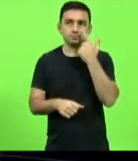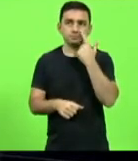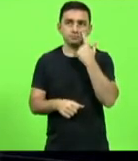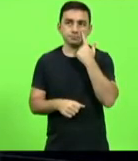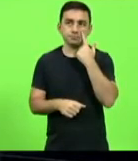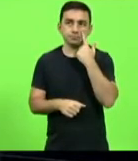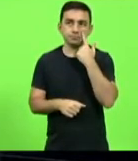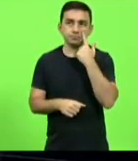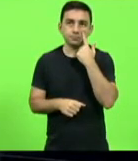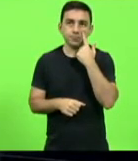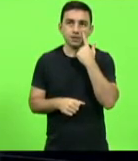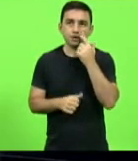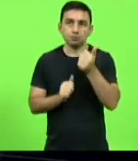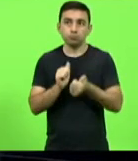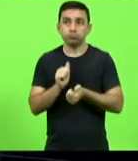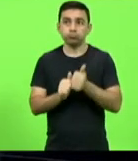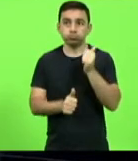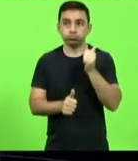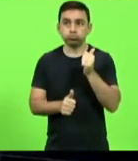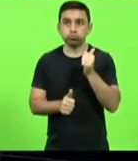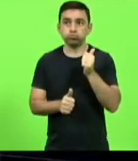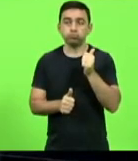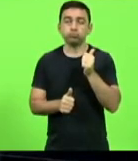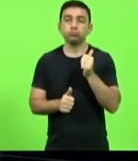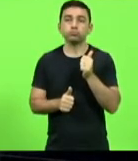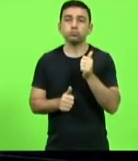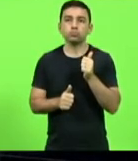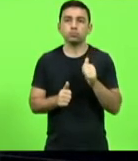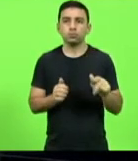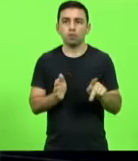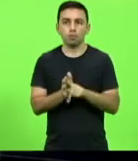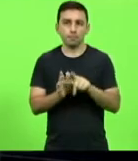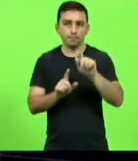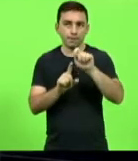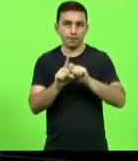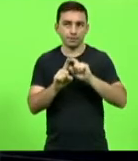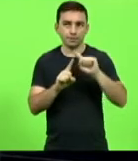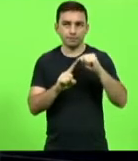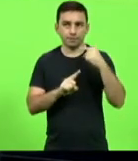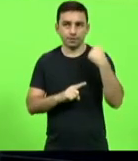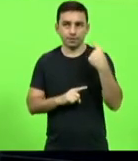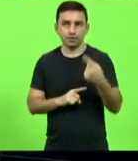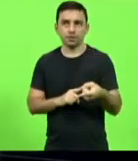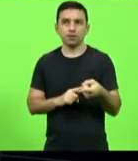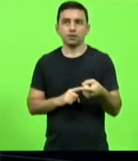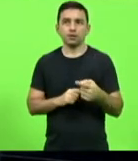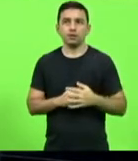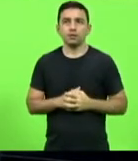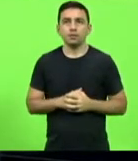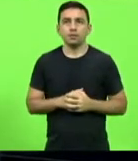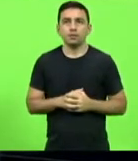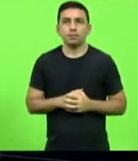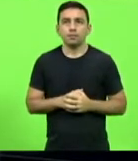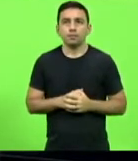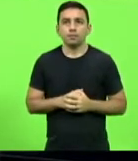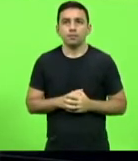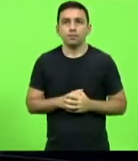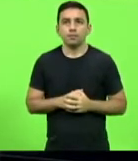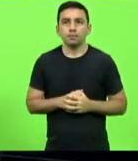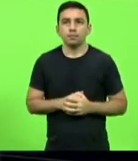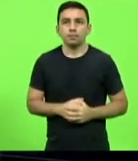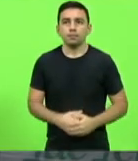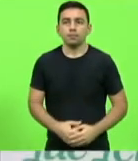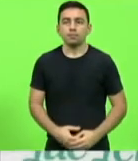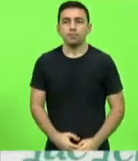no campeonato sul-americano agora no mês que vem eu acho que talvez depois de todas essas